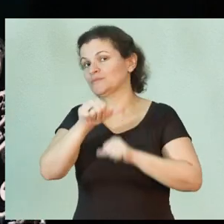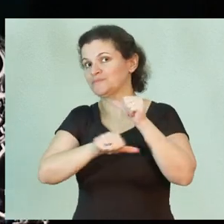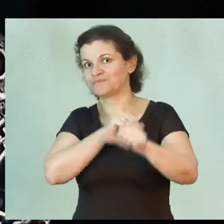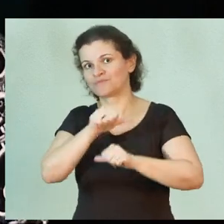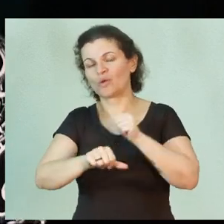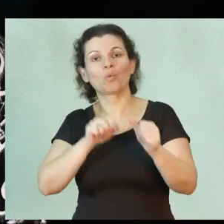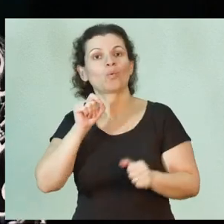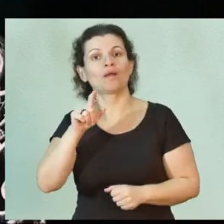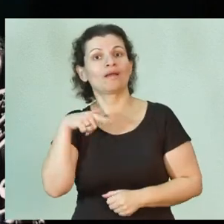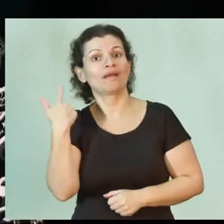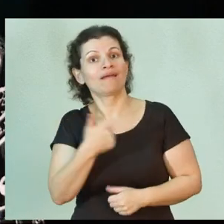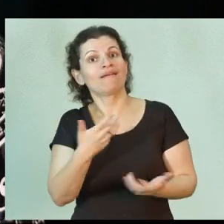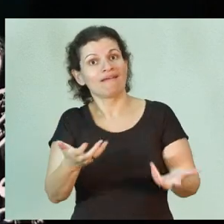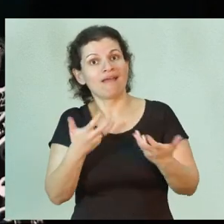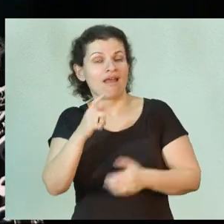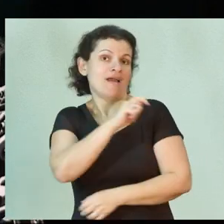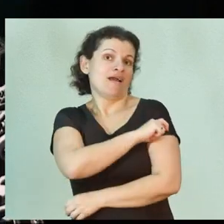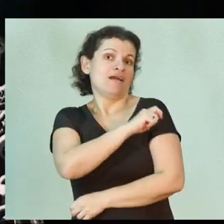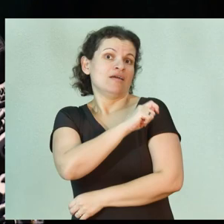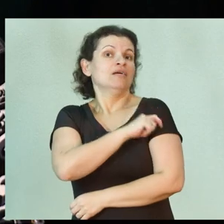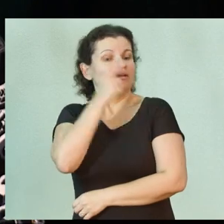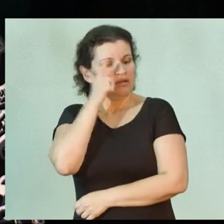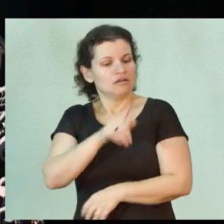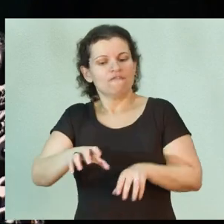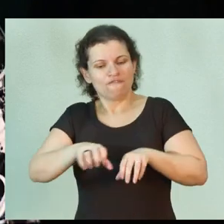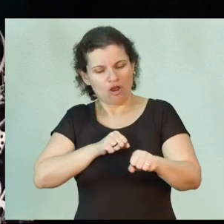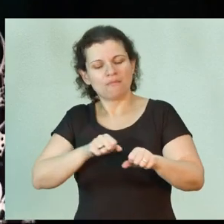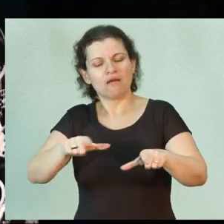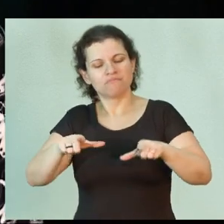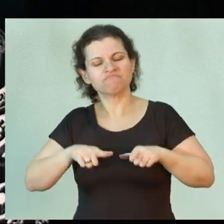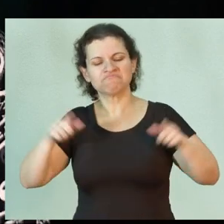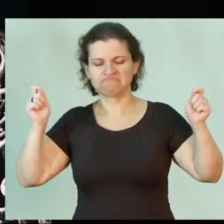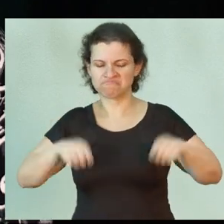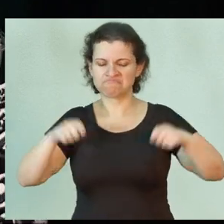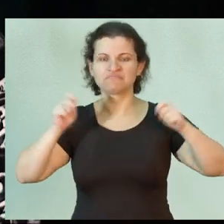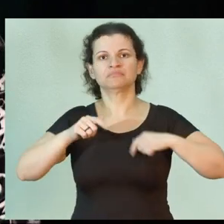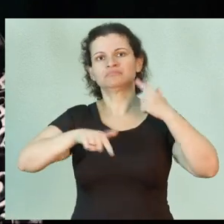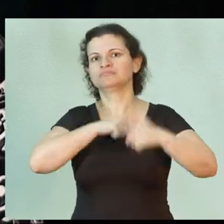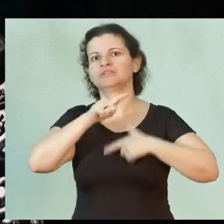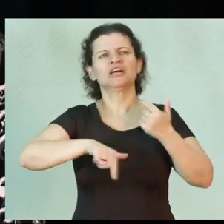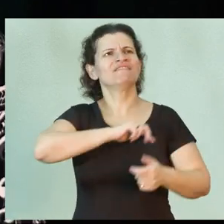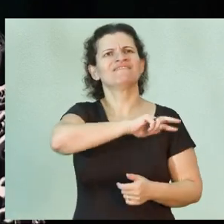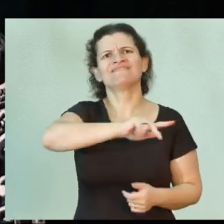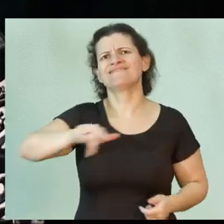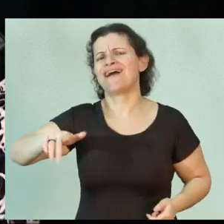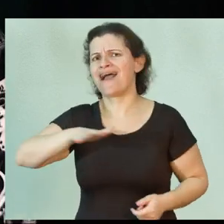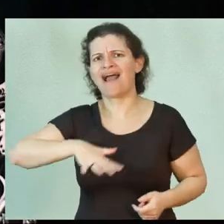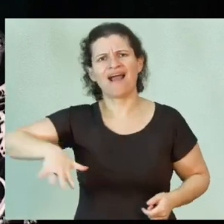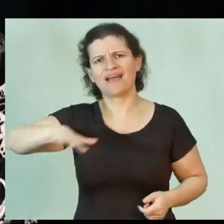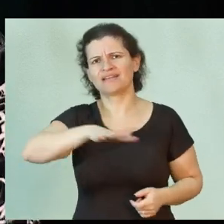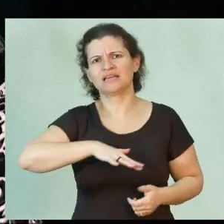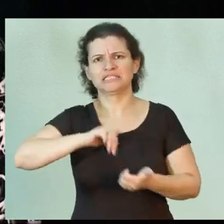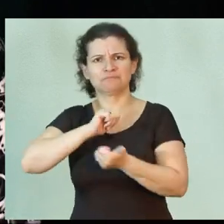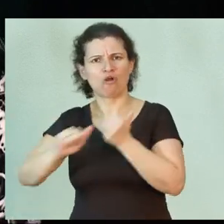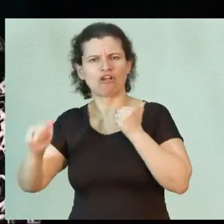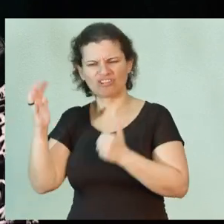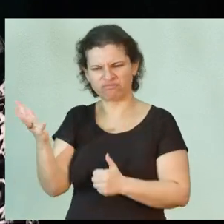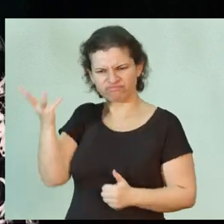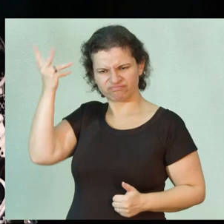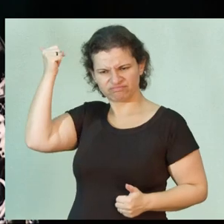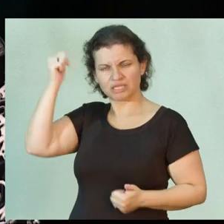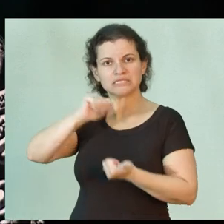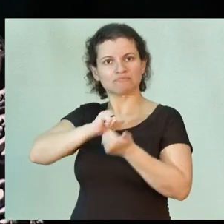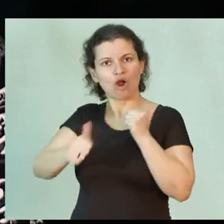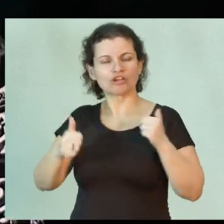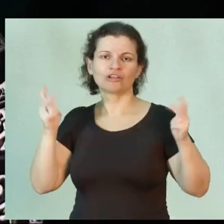O que a gente quer é que o nosso aluno saia competente para atuar nas mais diferentes áreas. Então, no esporte de alto rendimento,